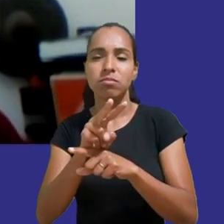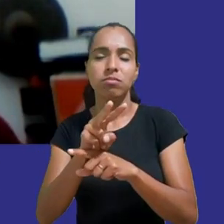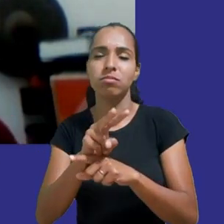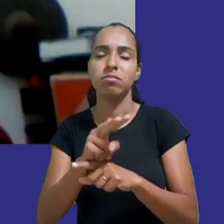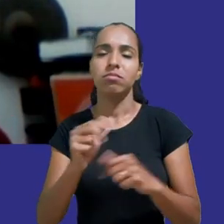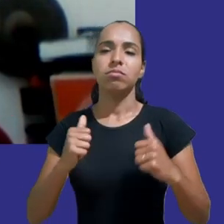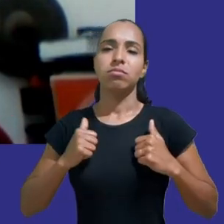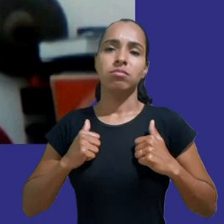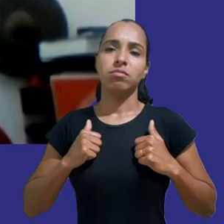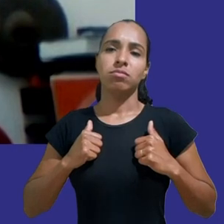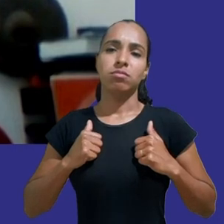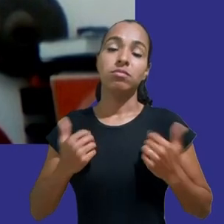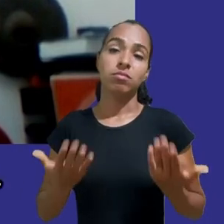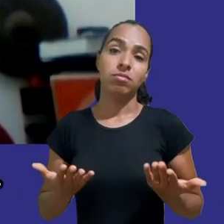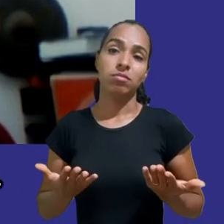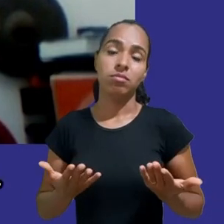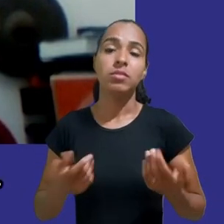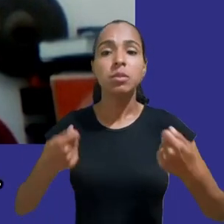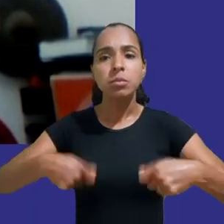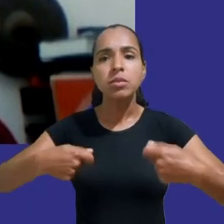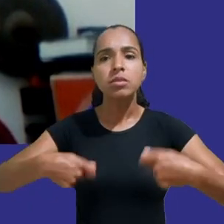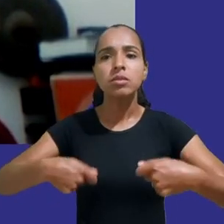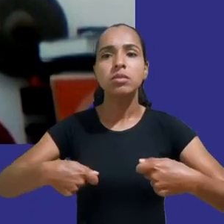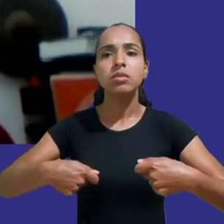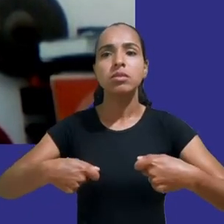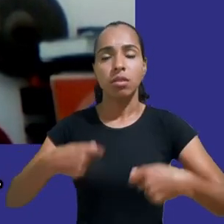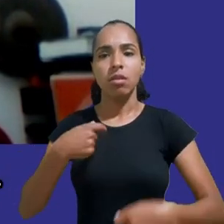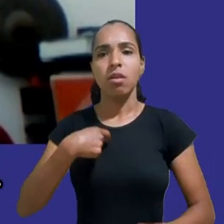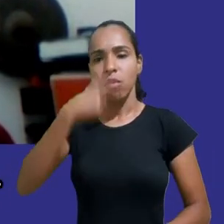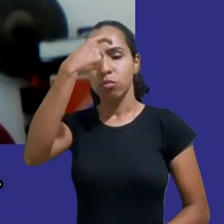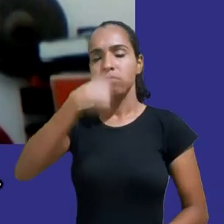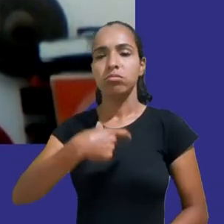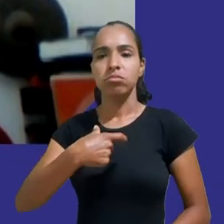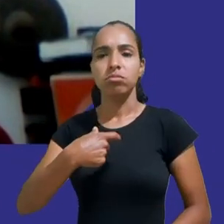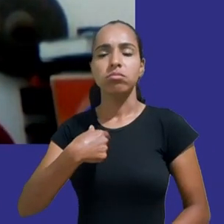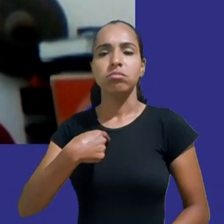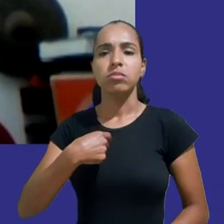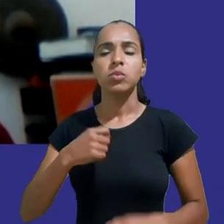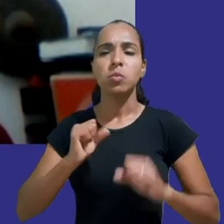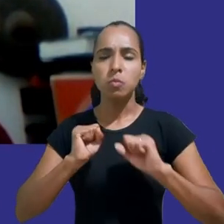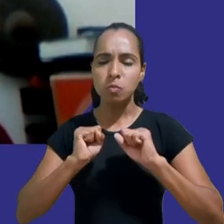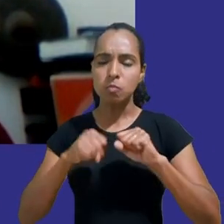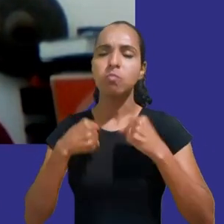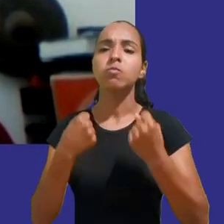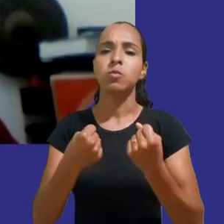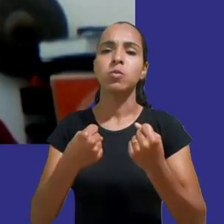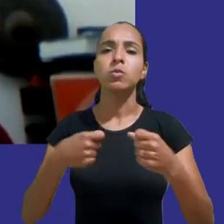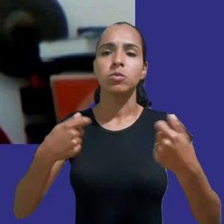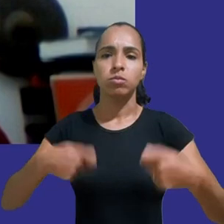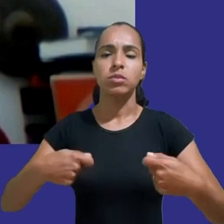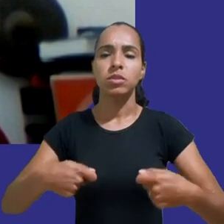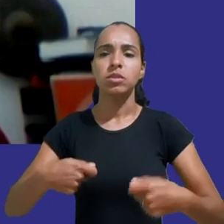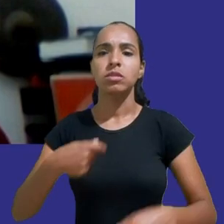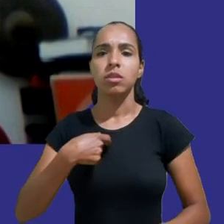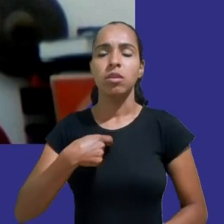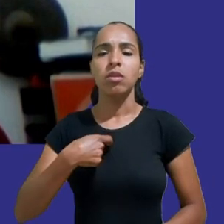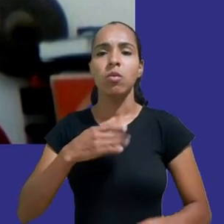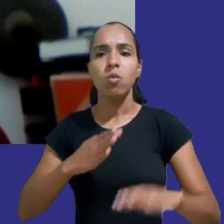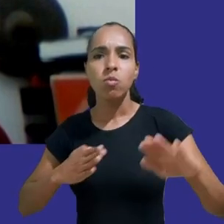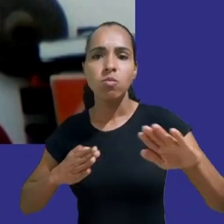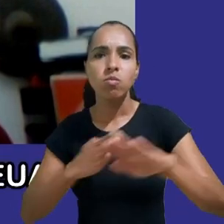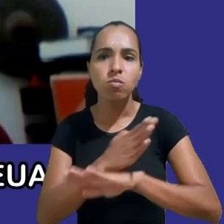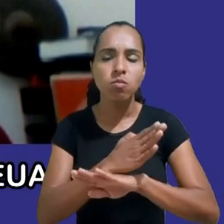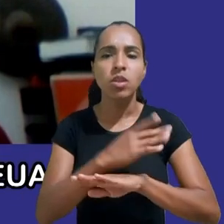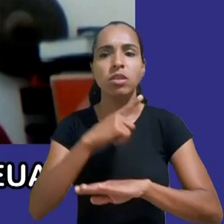indivíduos como é o meu caso tentar fazer algo em relação a isso tive acesso ao excelente trabalho de acusação que sua